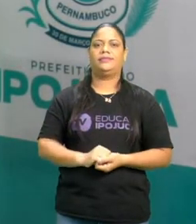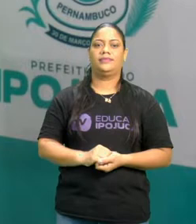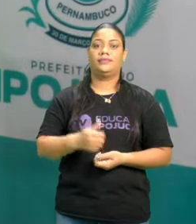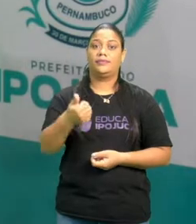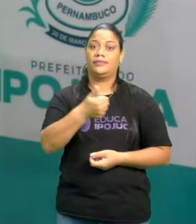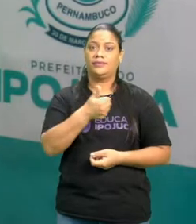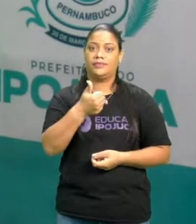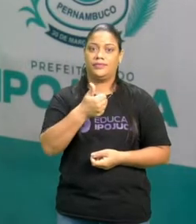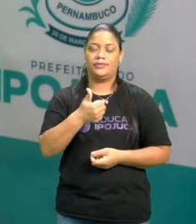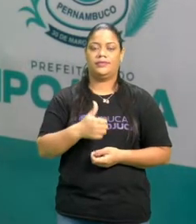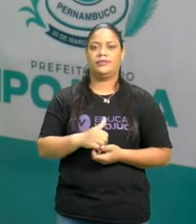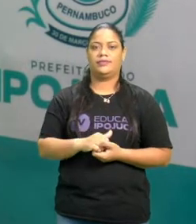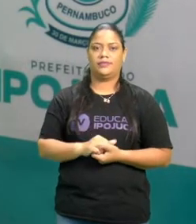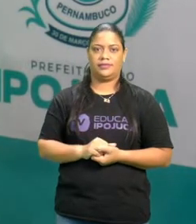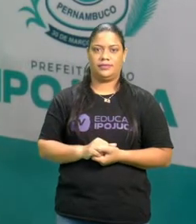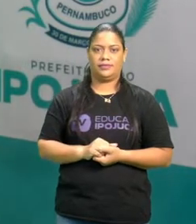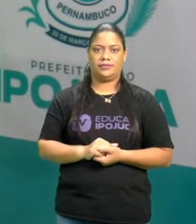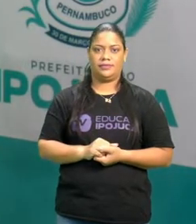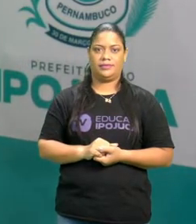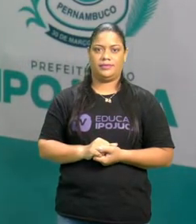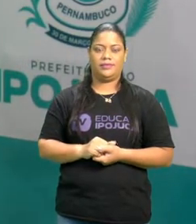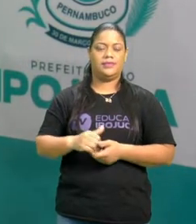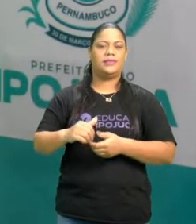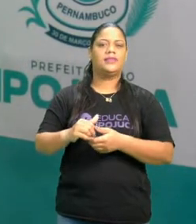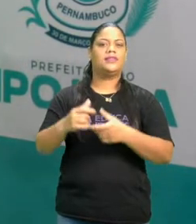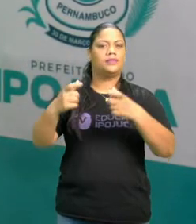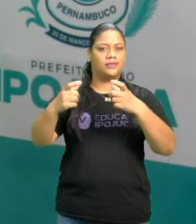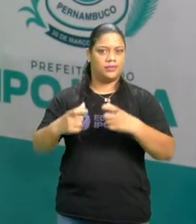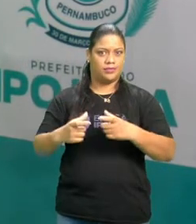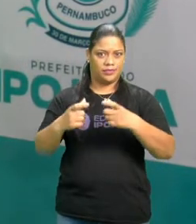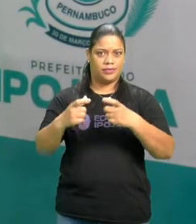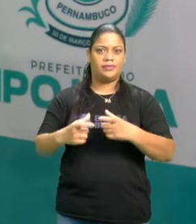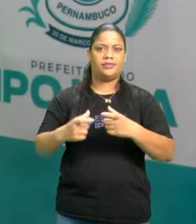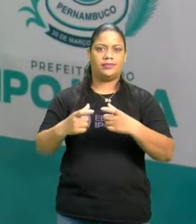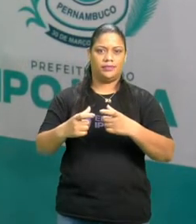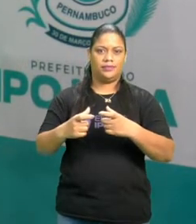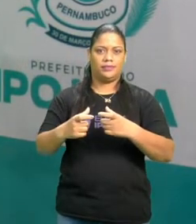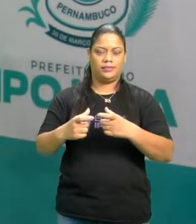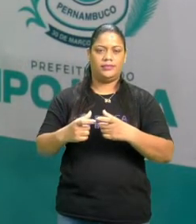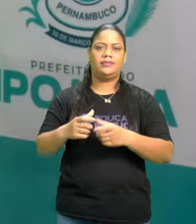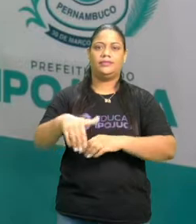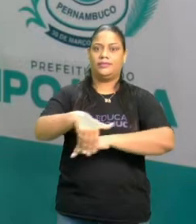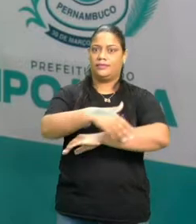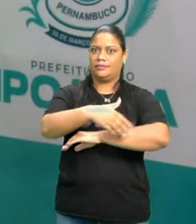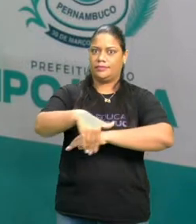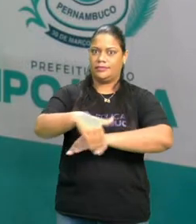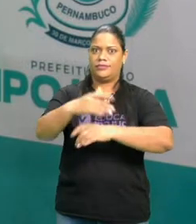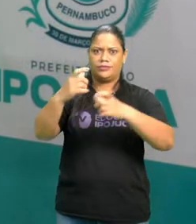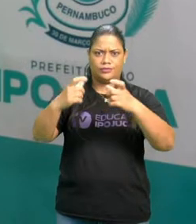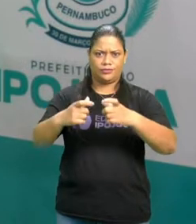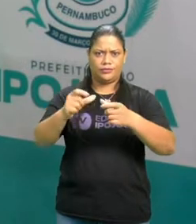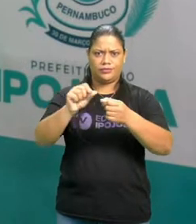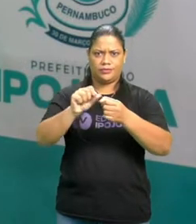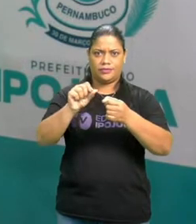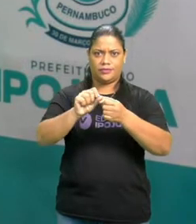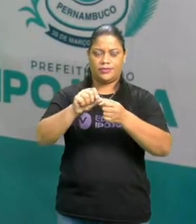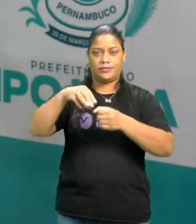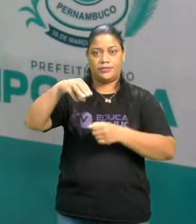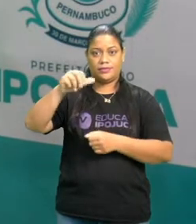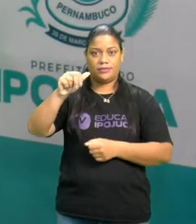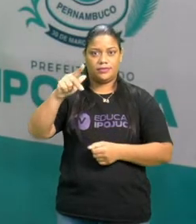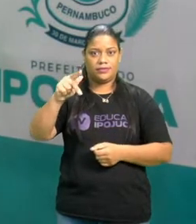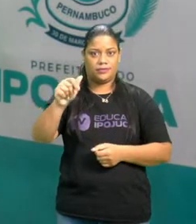primeiramente, se catalogam esses bairros, essas ruas, essas cidades, para a criação de mapas